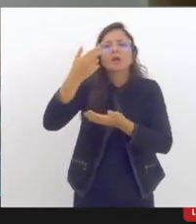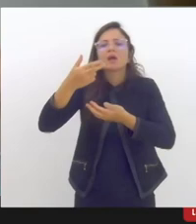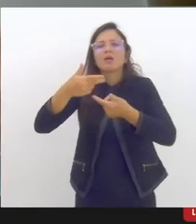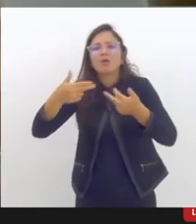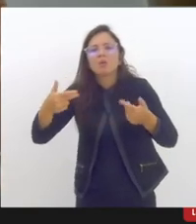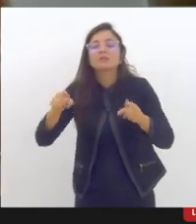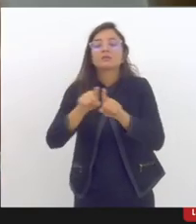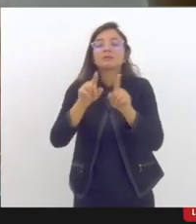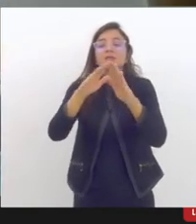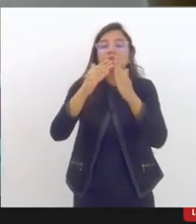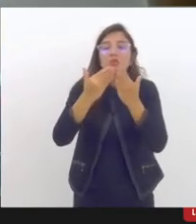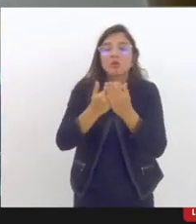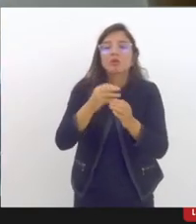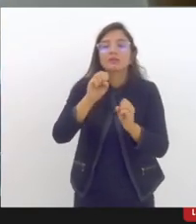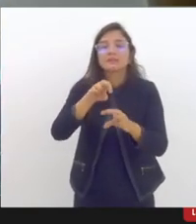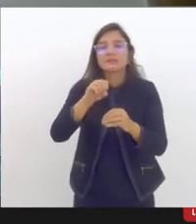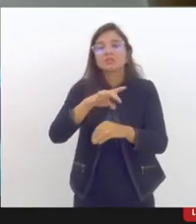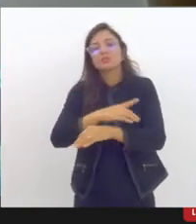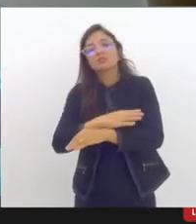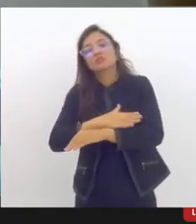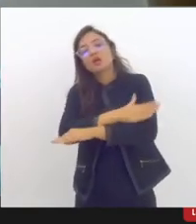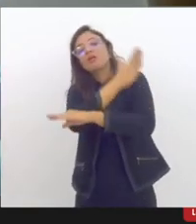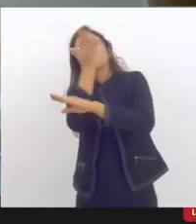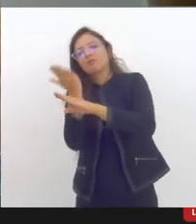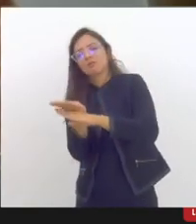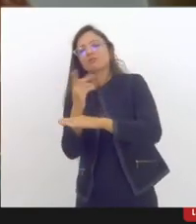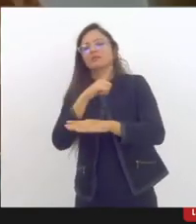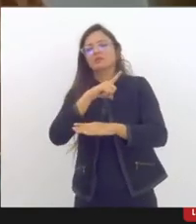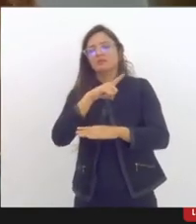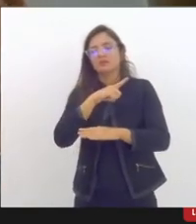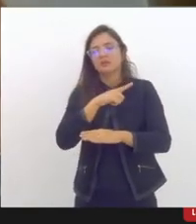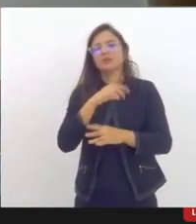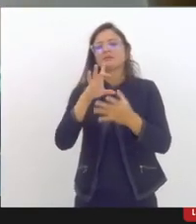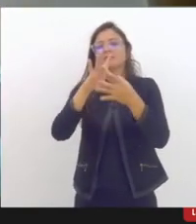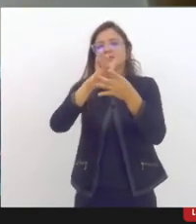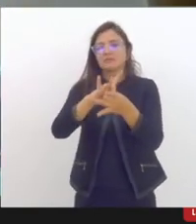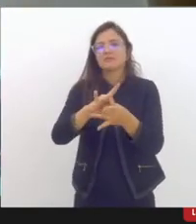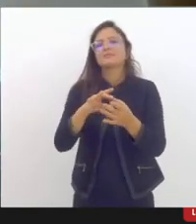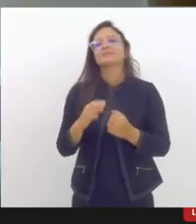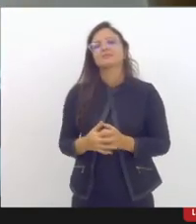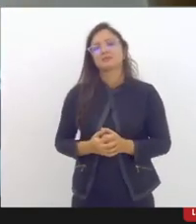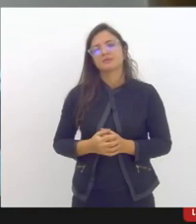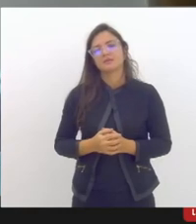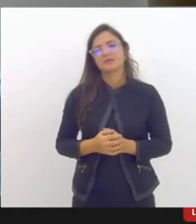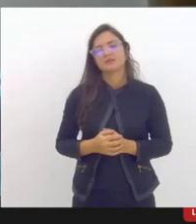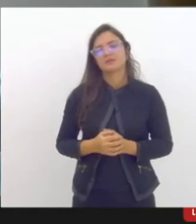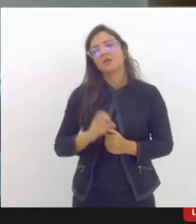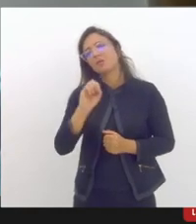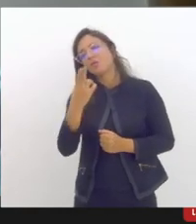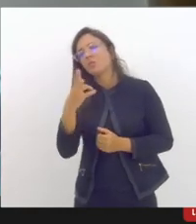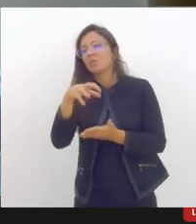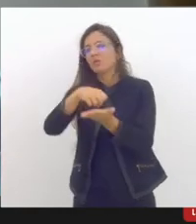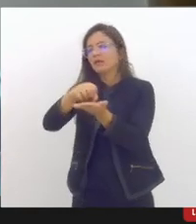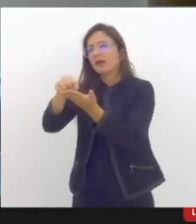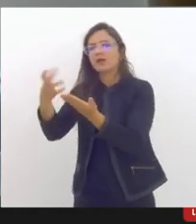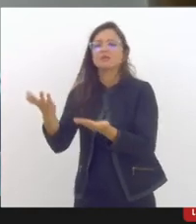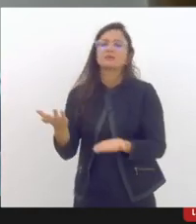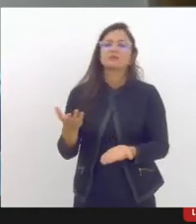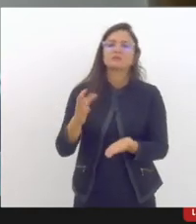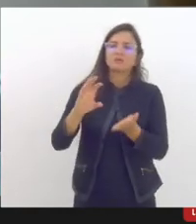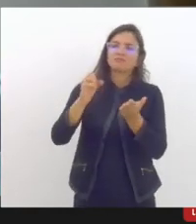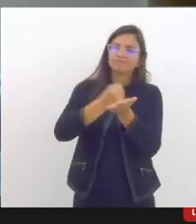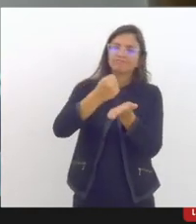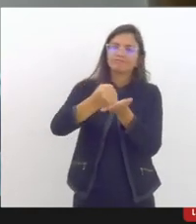escolas de ensino integral, que existe algum tipo de parcerias sem ônus ou com algumas contratações, mas todas